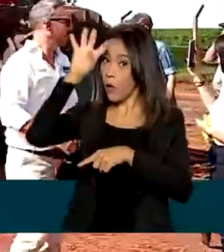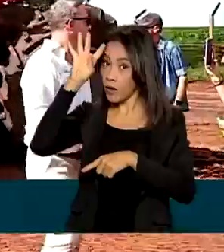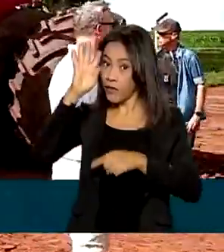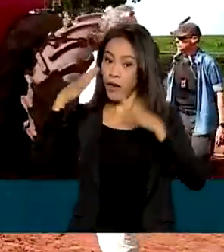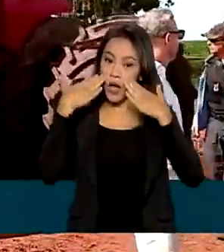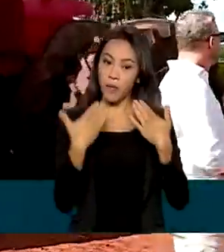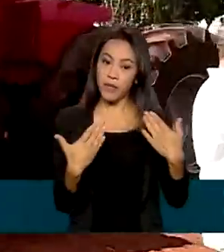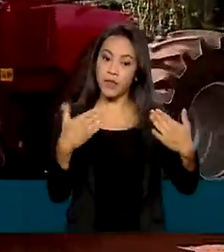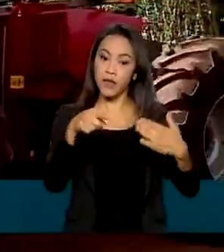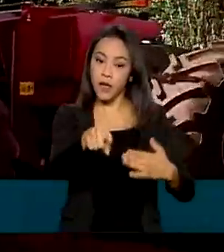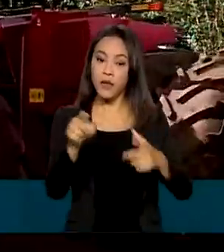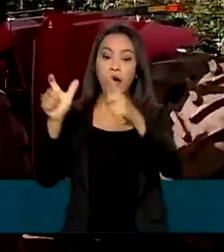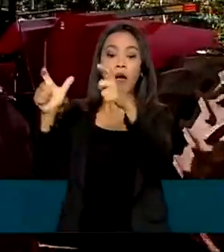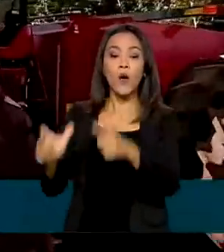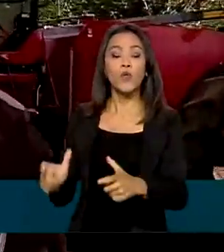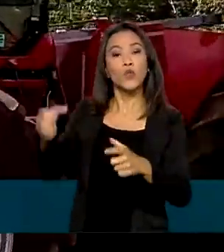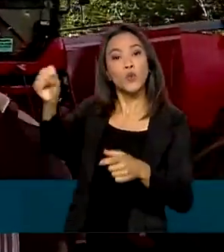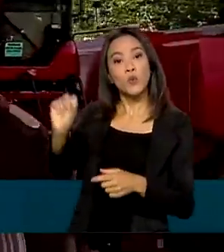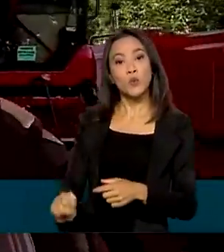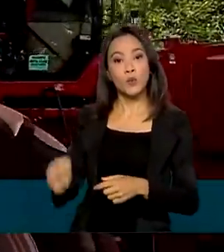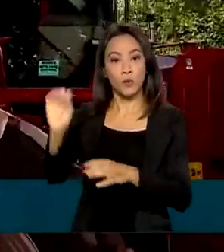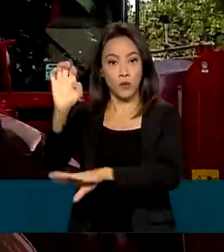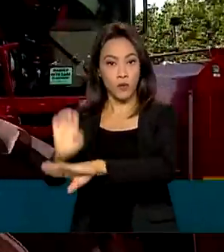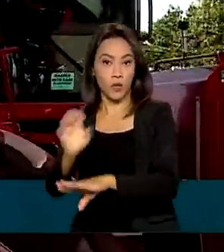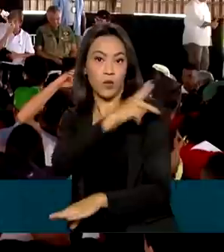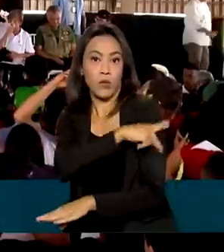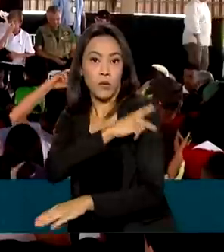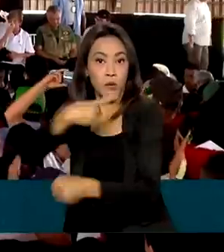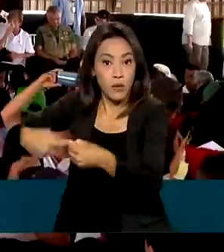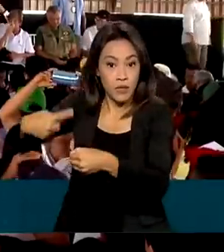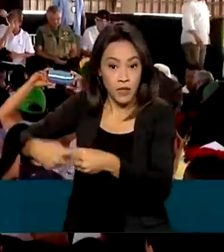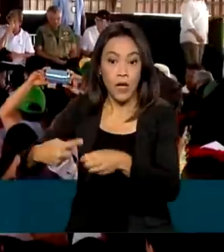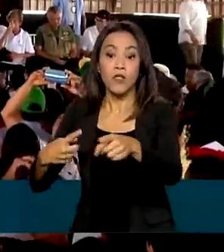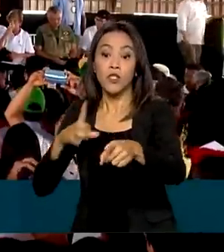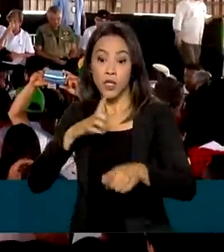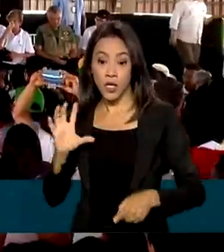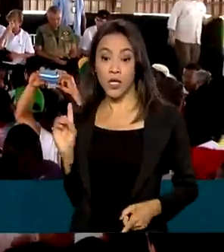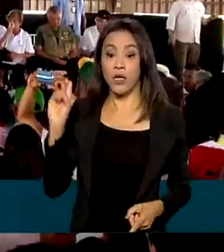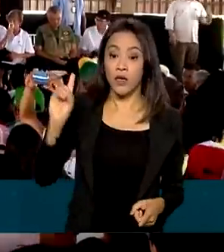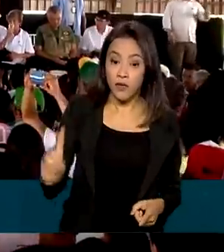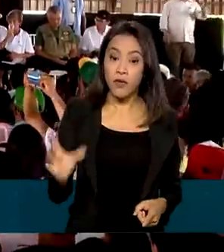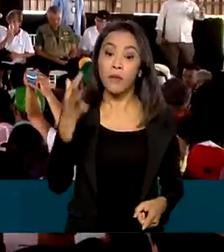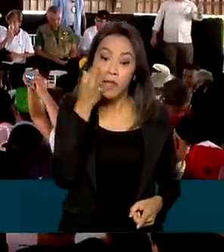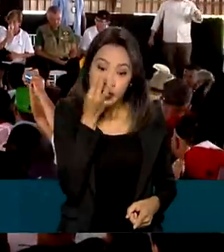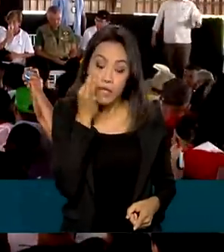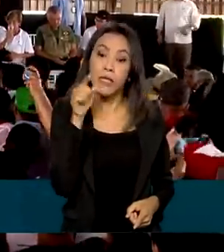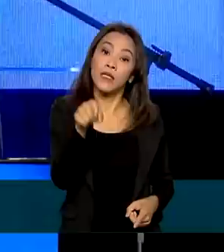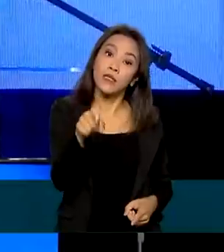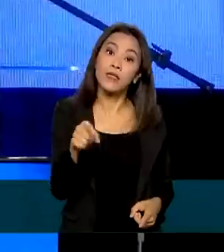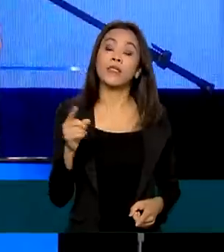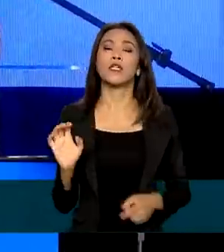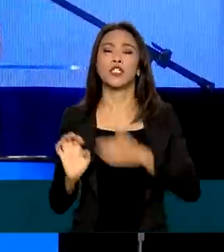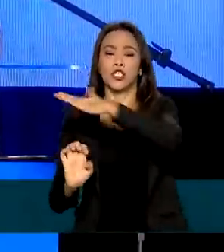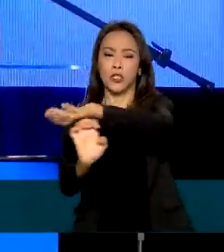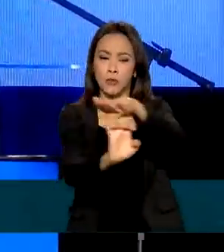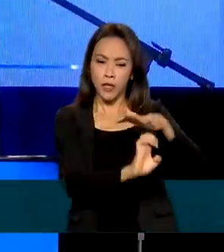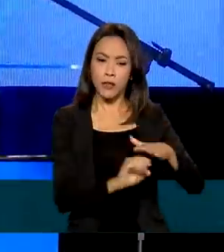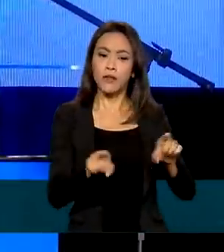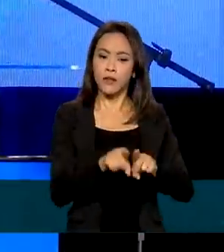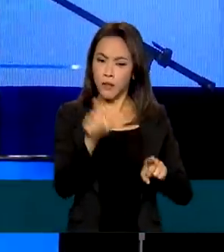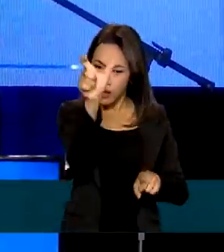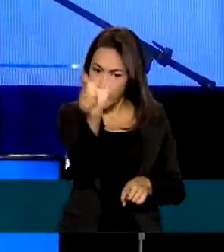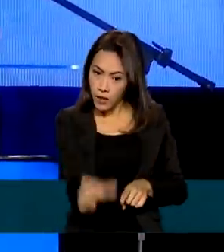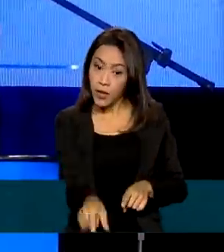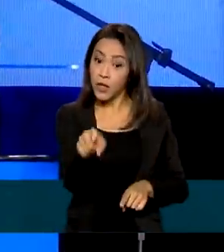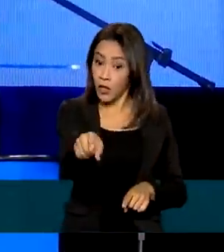Baixa Grande do Ribeiro, no sul do Piauí. A cerimônia teve a presença de empresários do setor e de autoridades como o ministro das